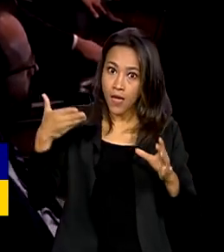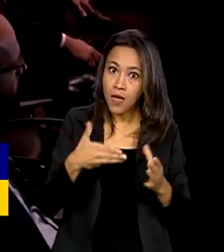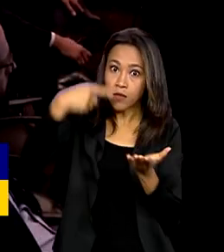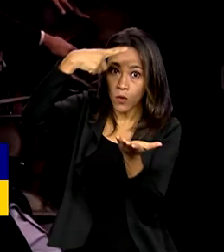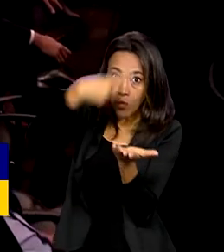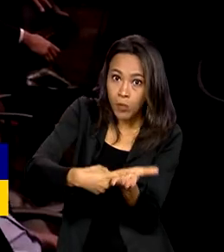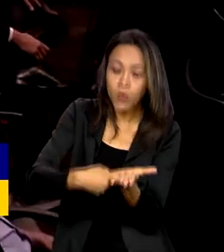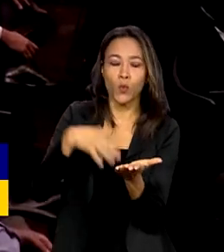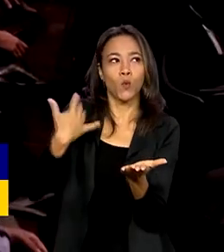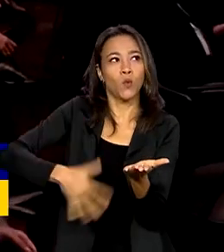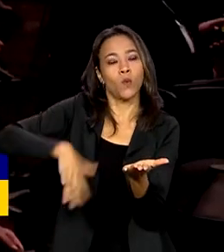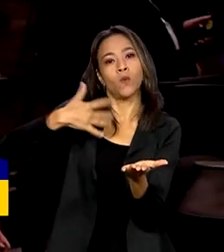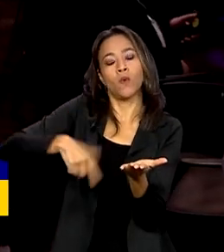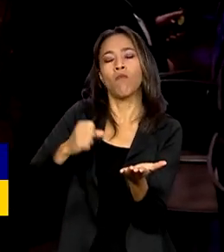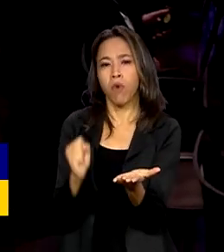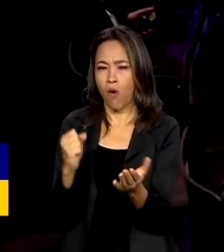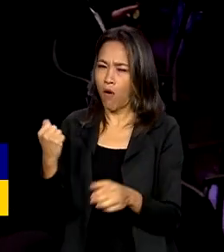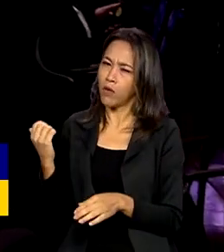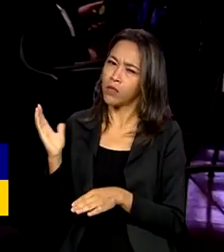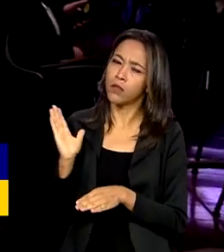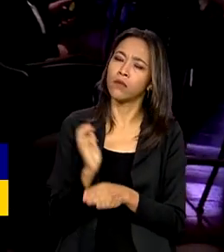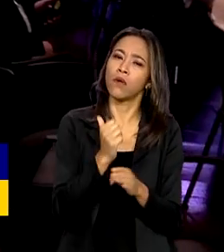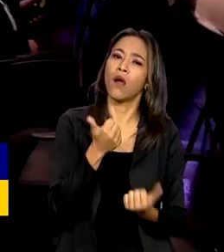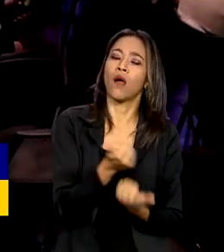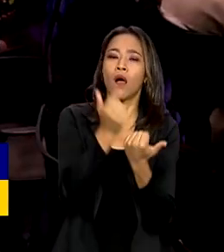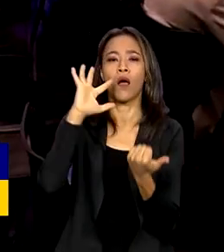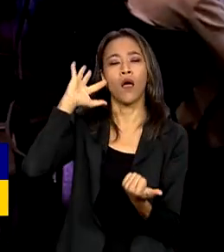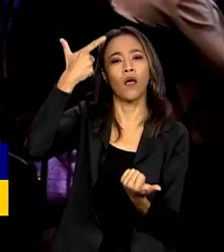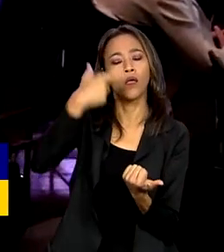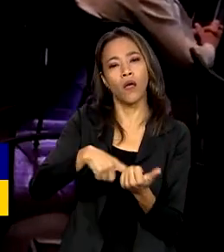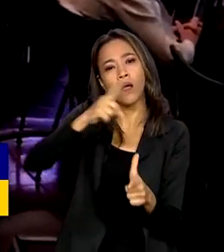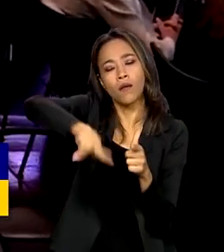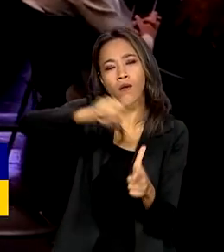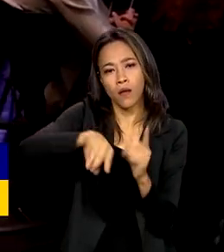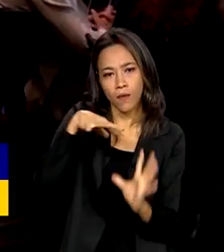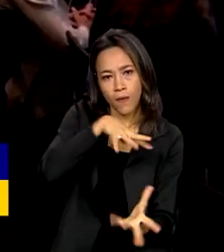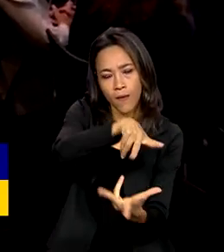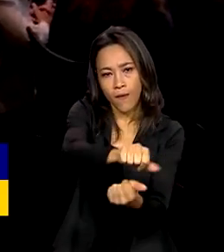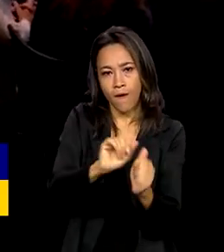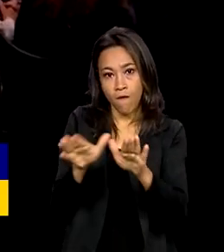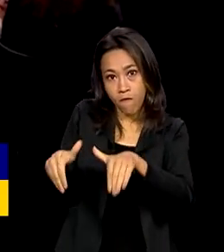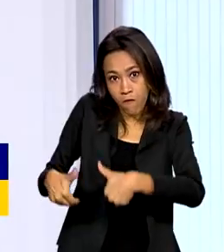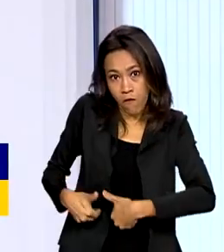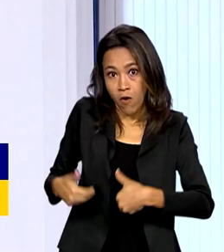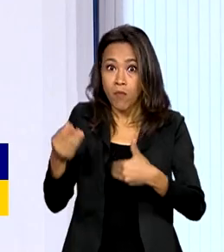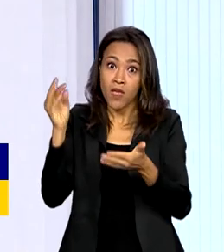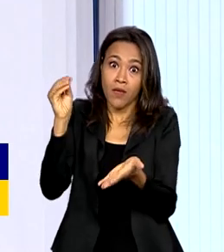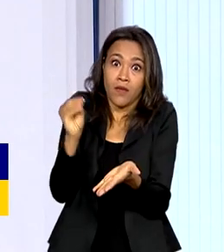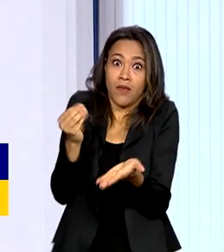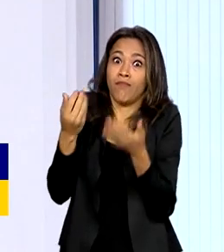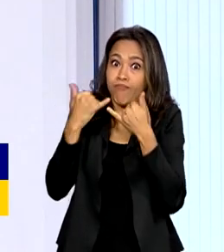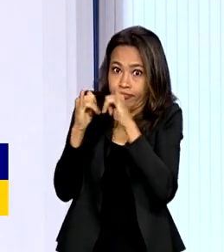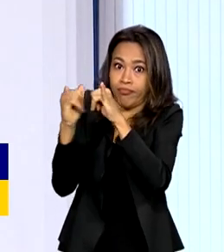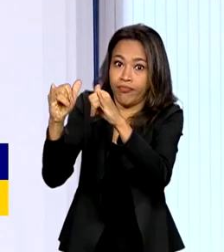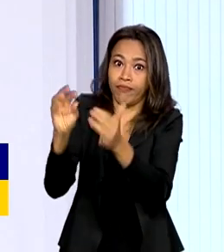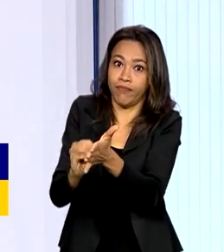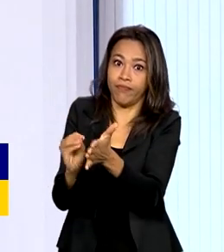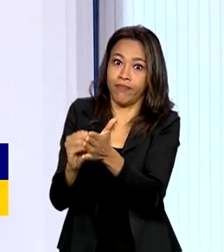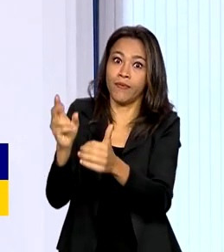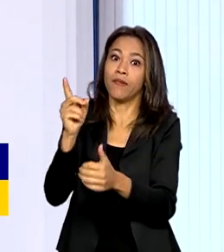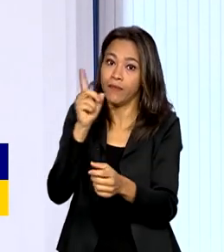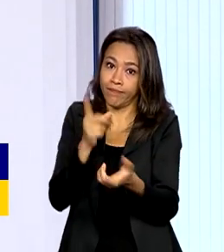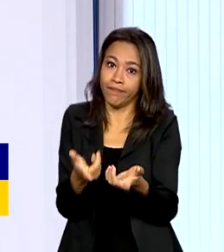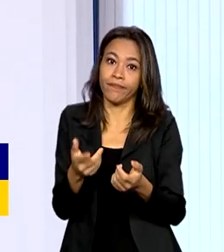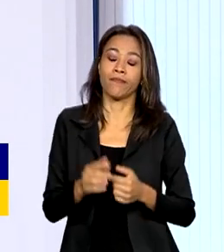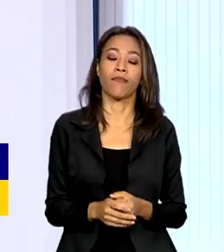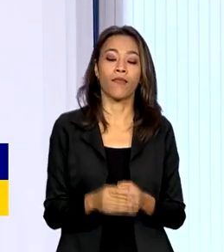pode contribuir com a solução de problemas mundiais, como a fome e a crise energética. A formação de blocos como União Europeia,